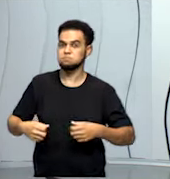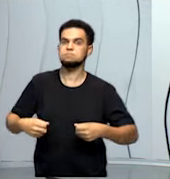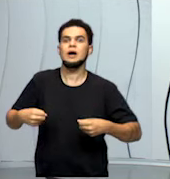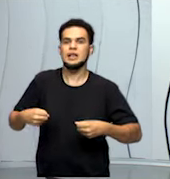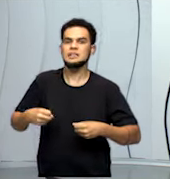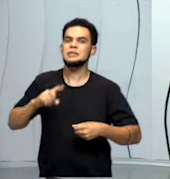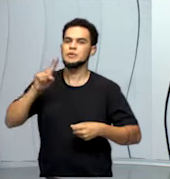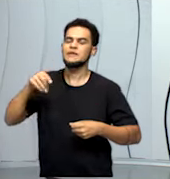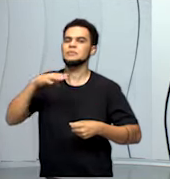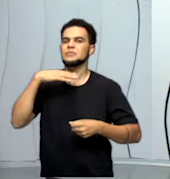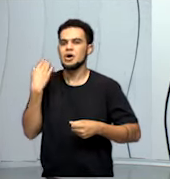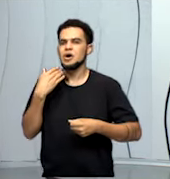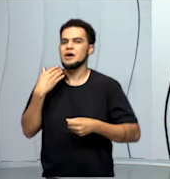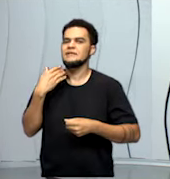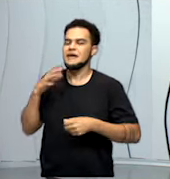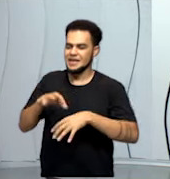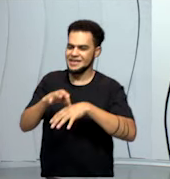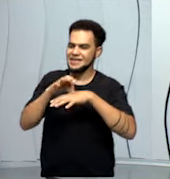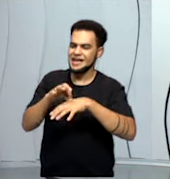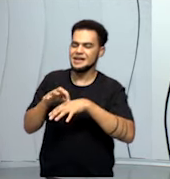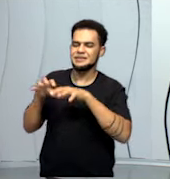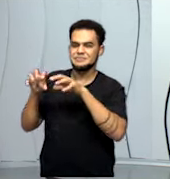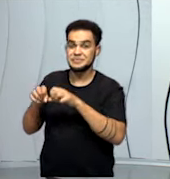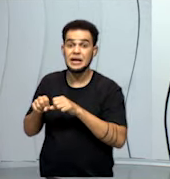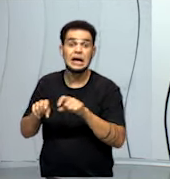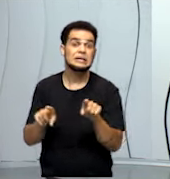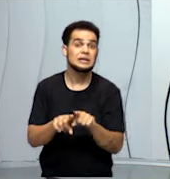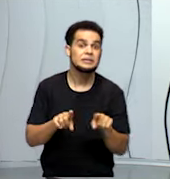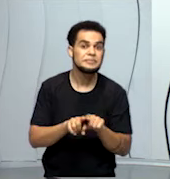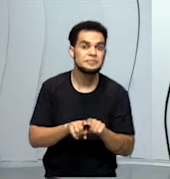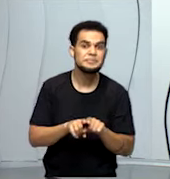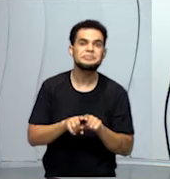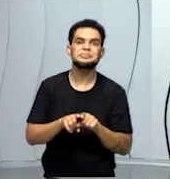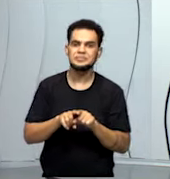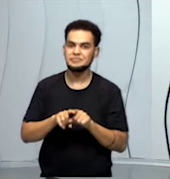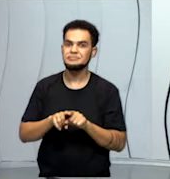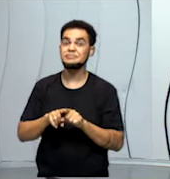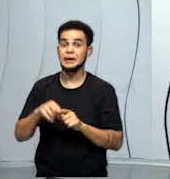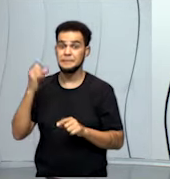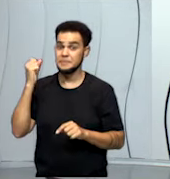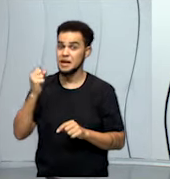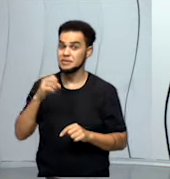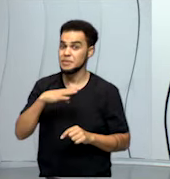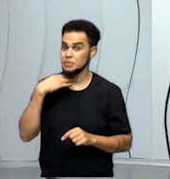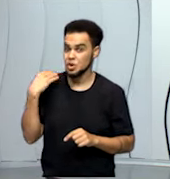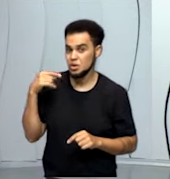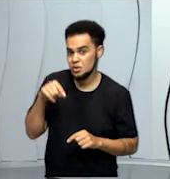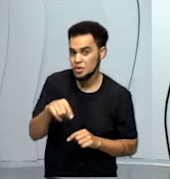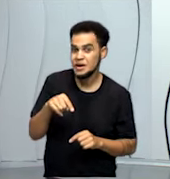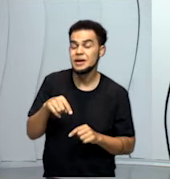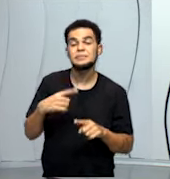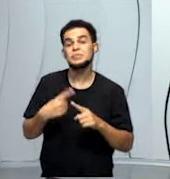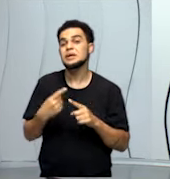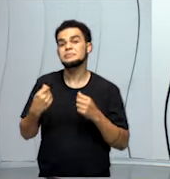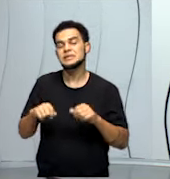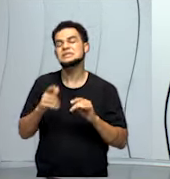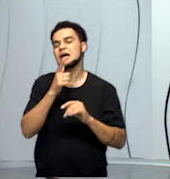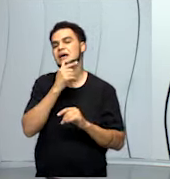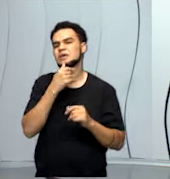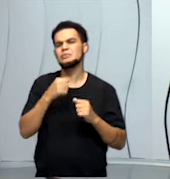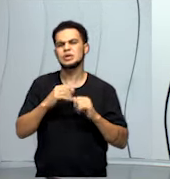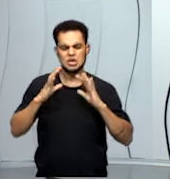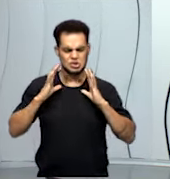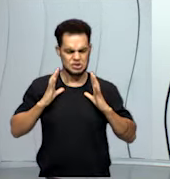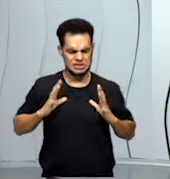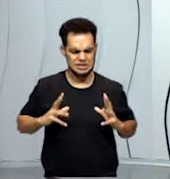vai para o abate, e o abate de animais gasta muita água para a